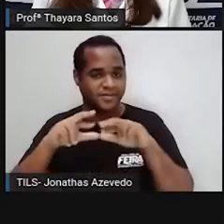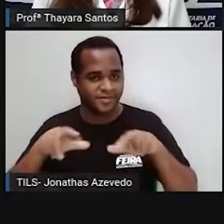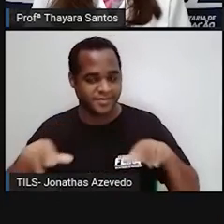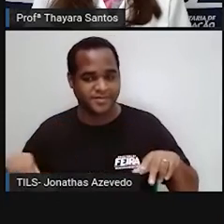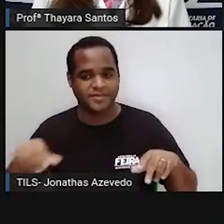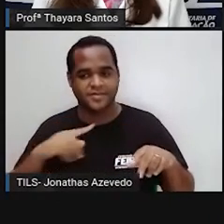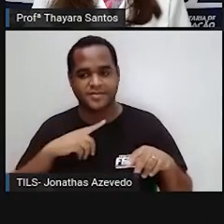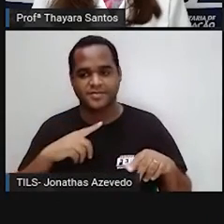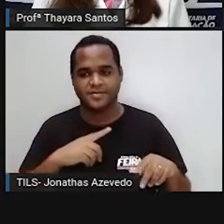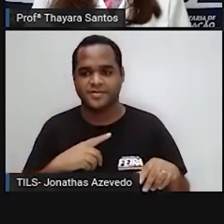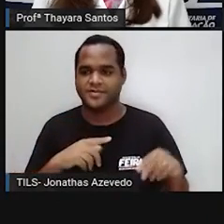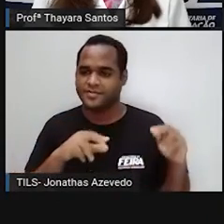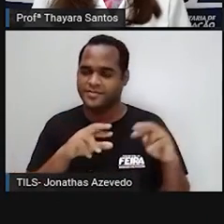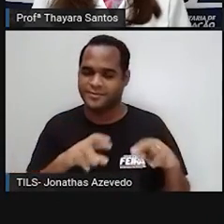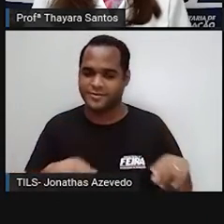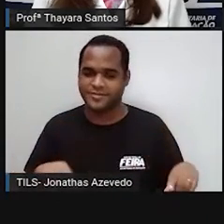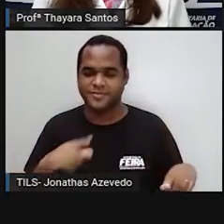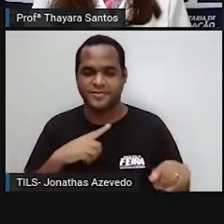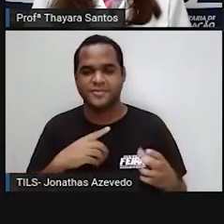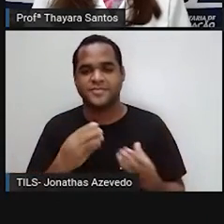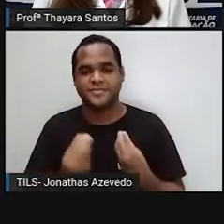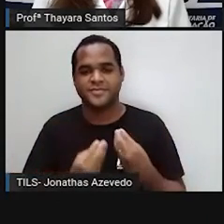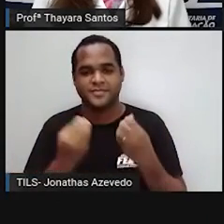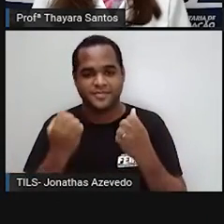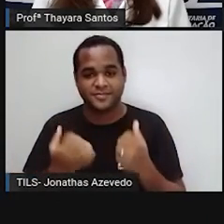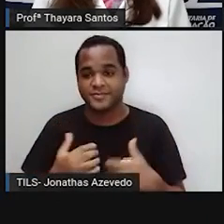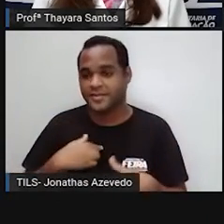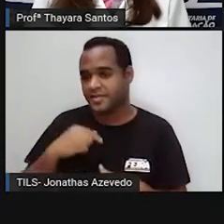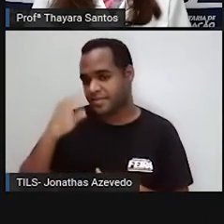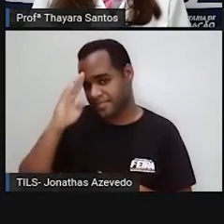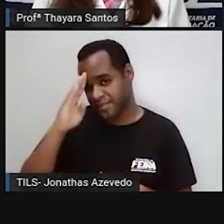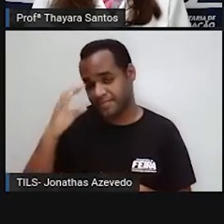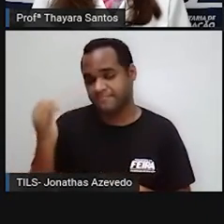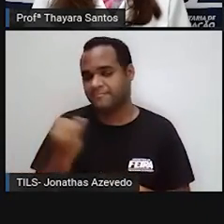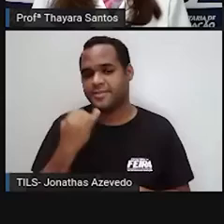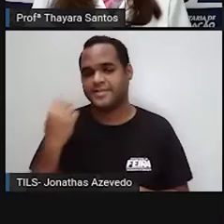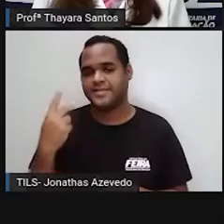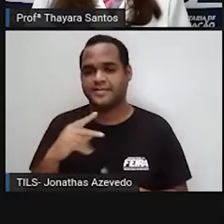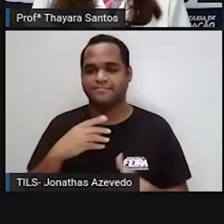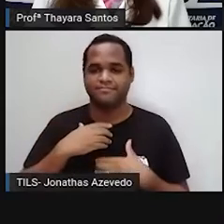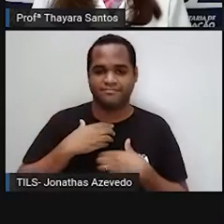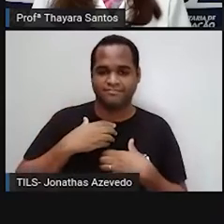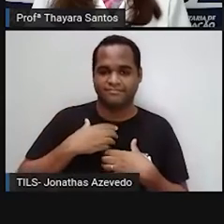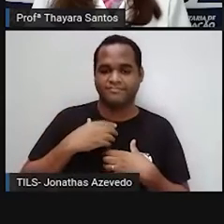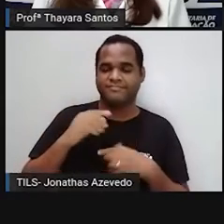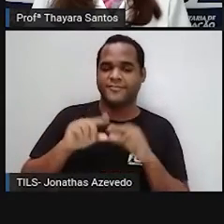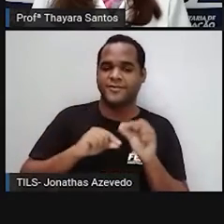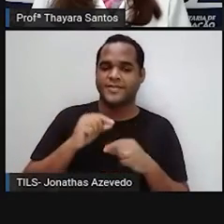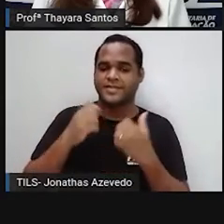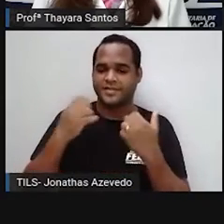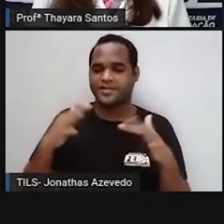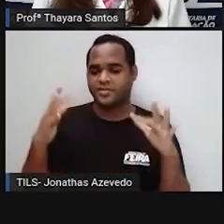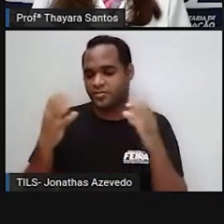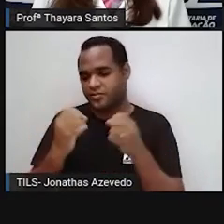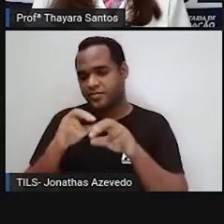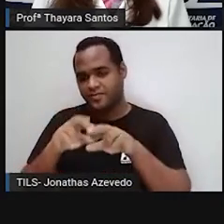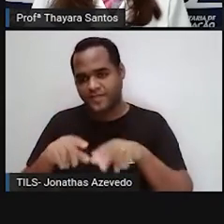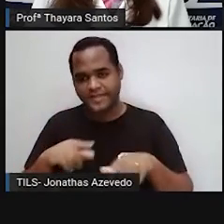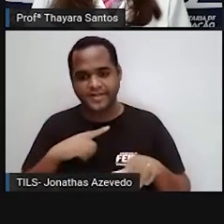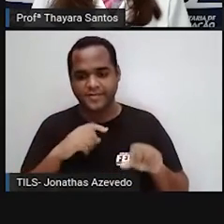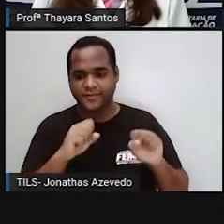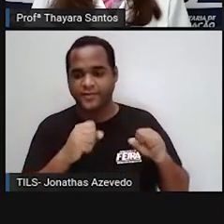controle do clima. Então, ela é fundamental nesse sentido. E todas as consequências